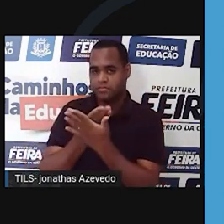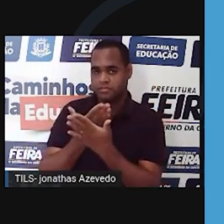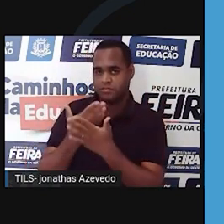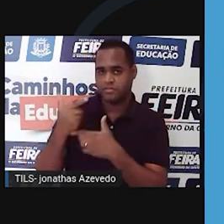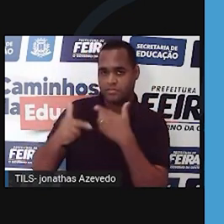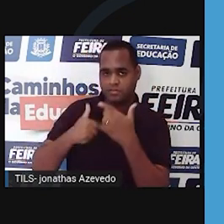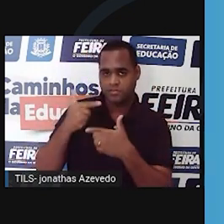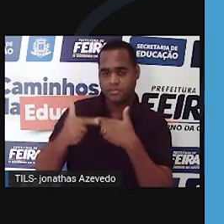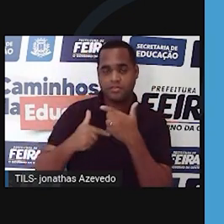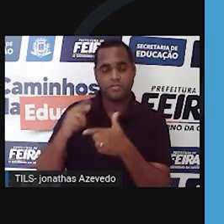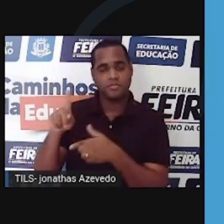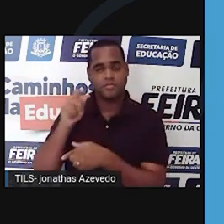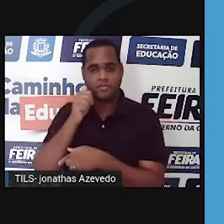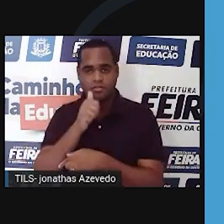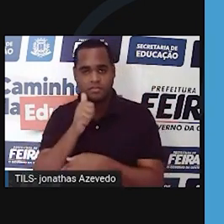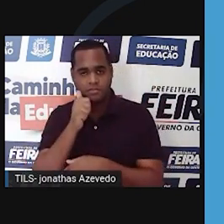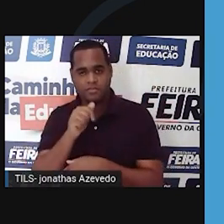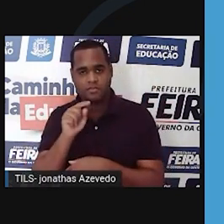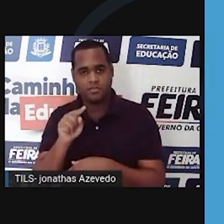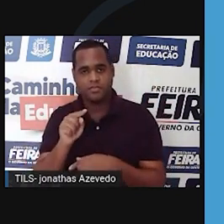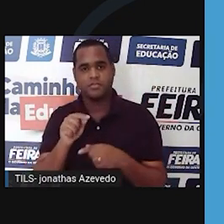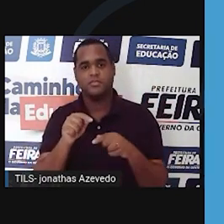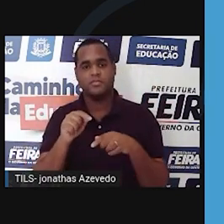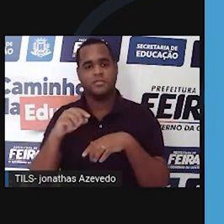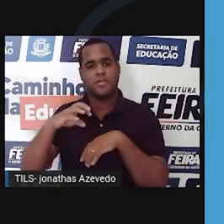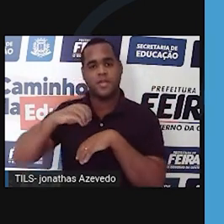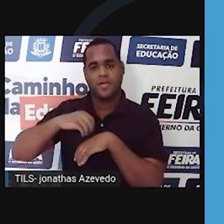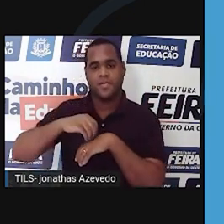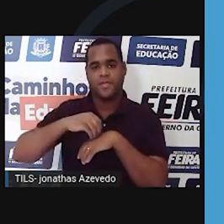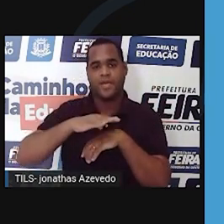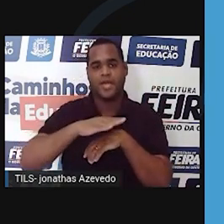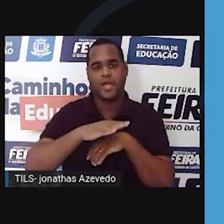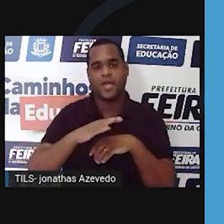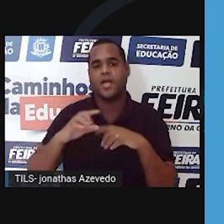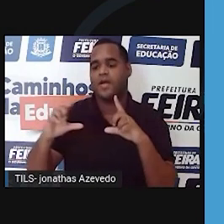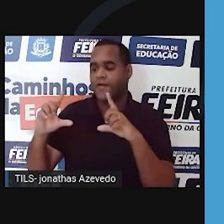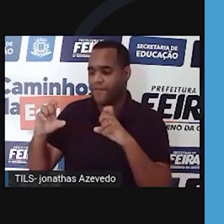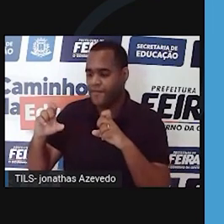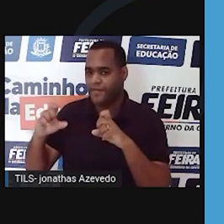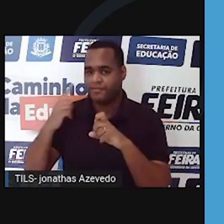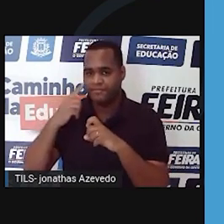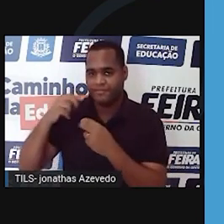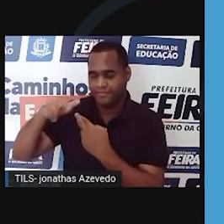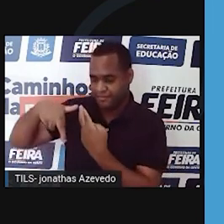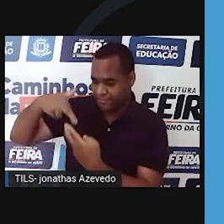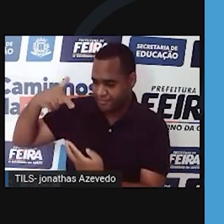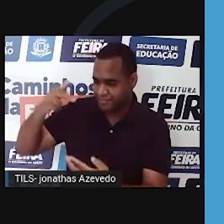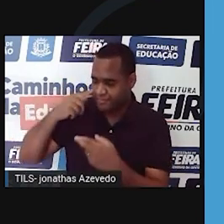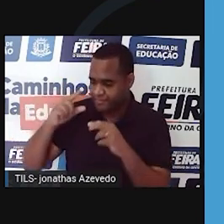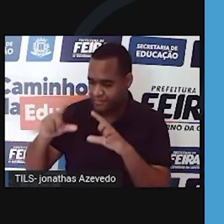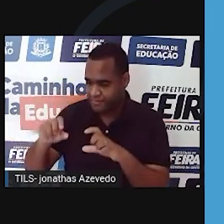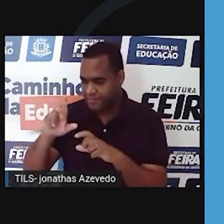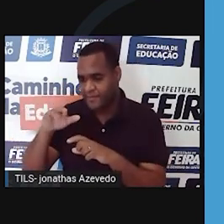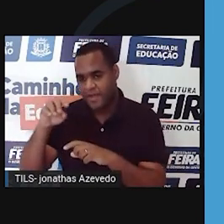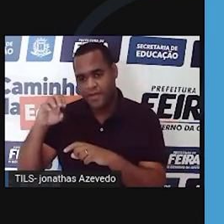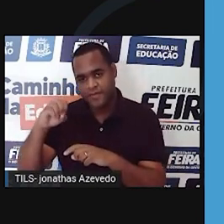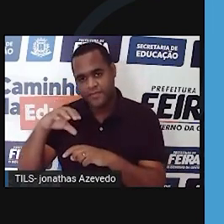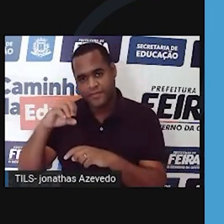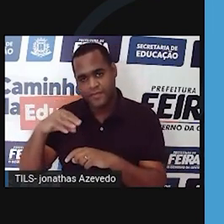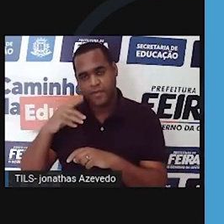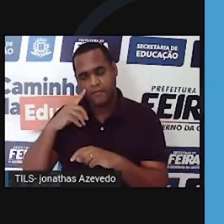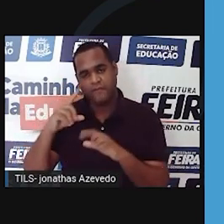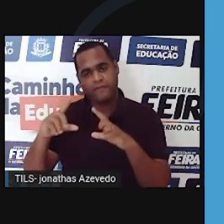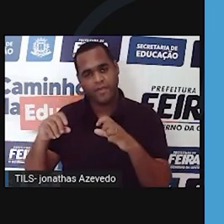era colega de laboratório dela, o Wilkins, levou uma fotografia que a Roslind tirou para o Watson e Kirk. Essa